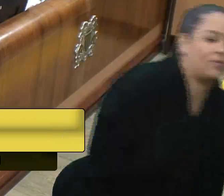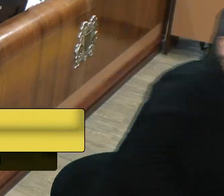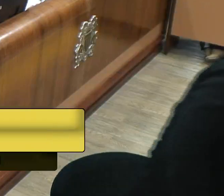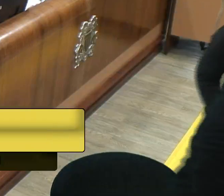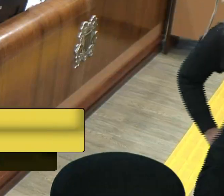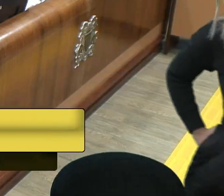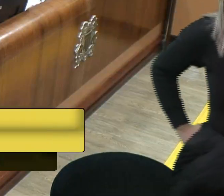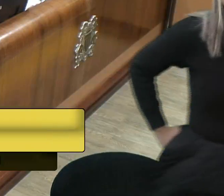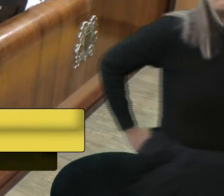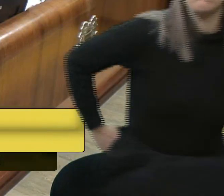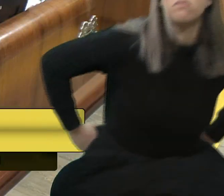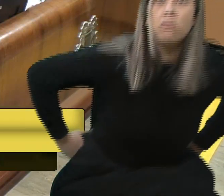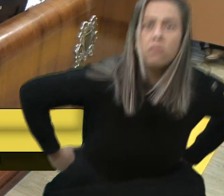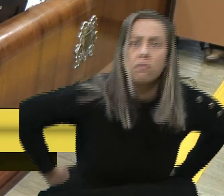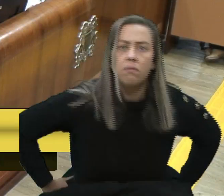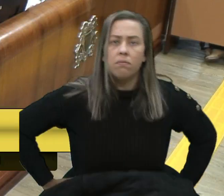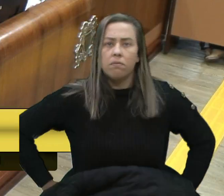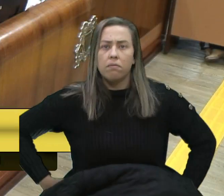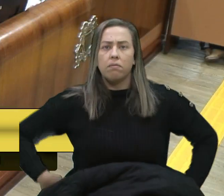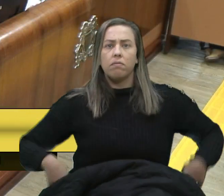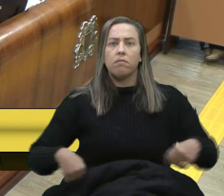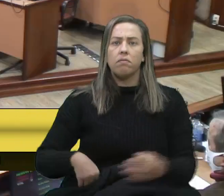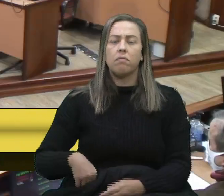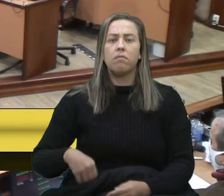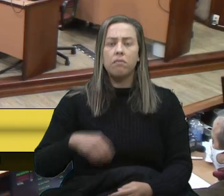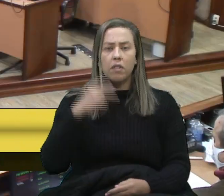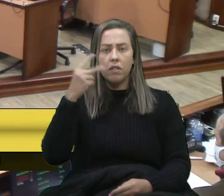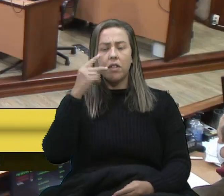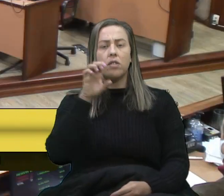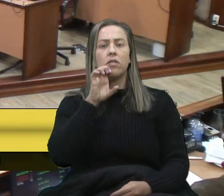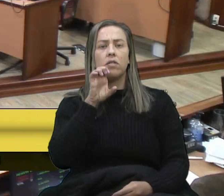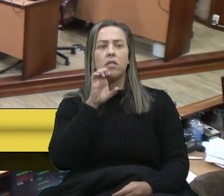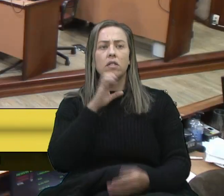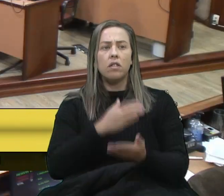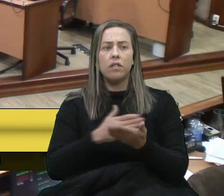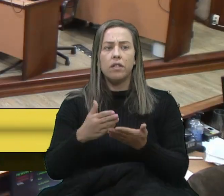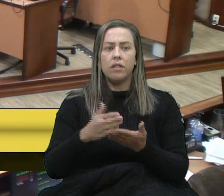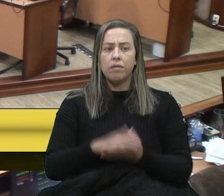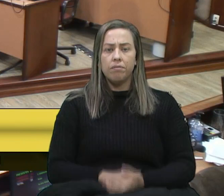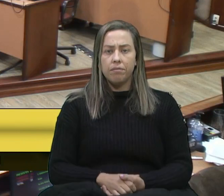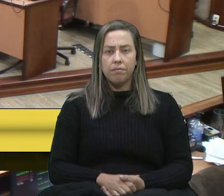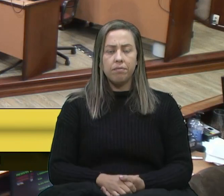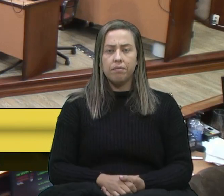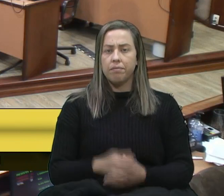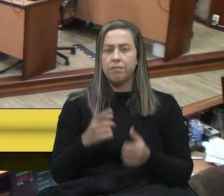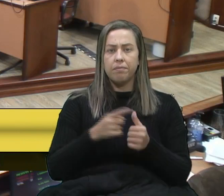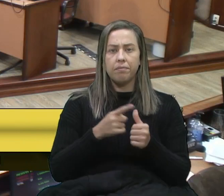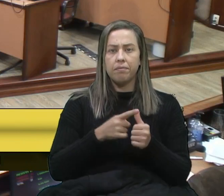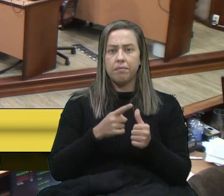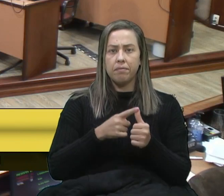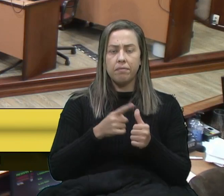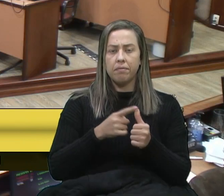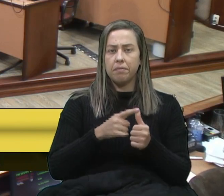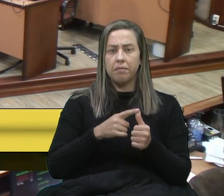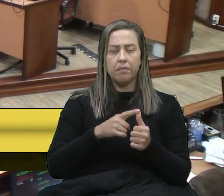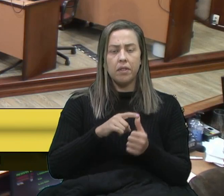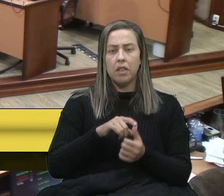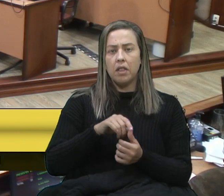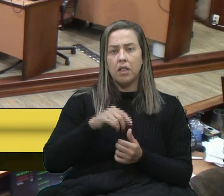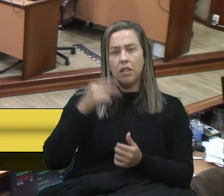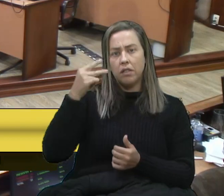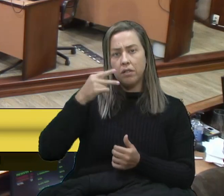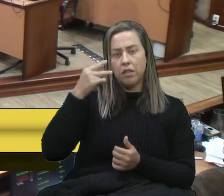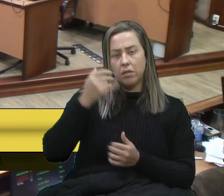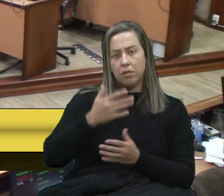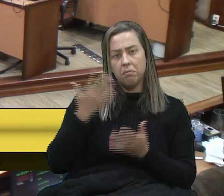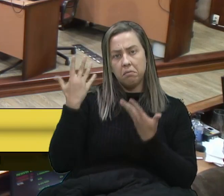Com a palavra a vereadora Estela, então. Então, quero em primeiro lugar parabenizar o vereador D'Ambrosio